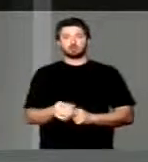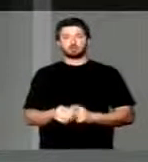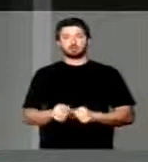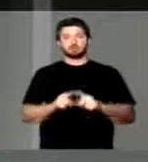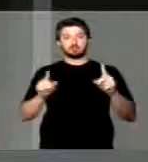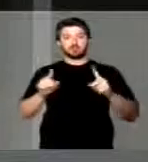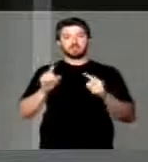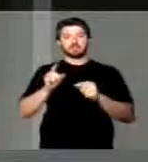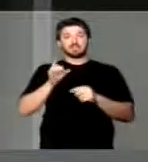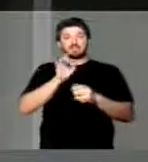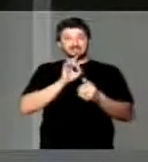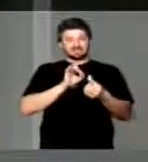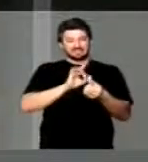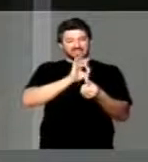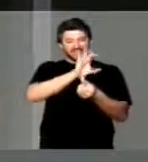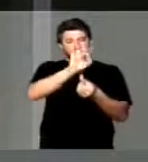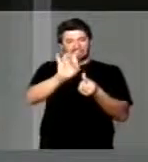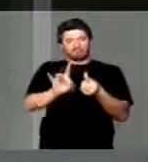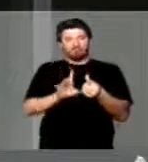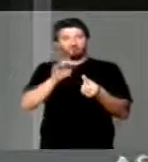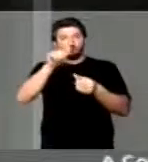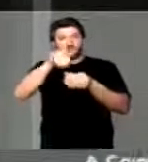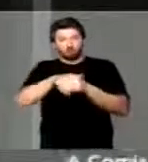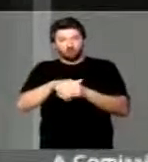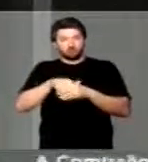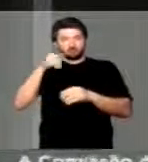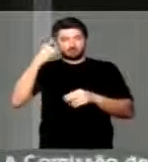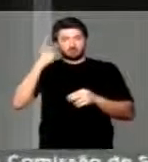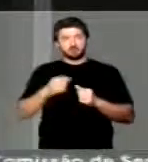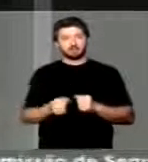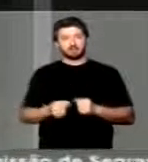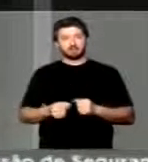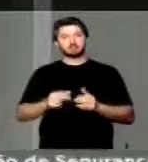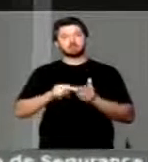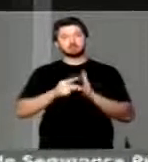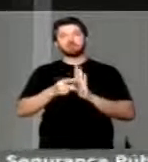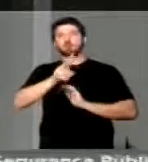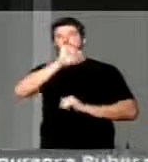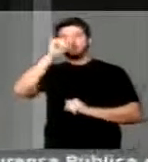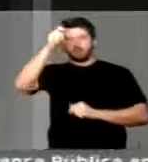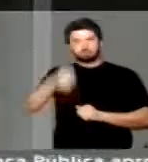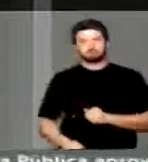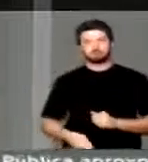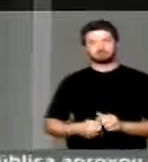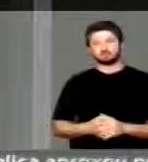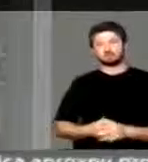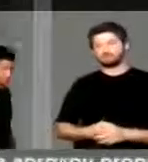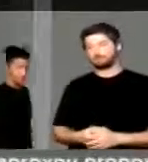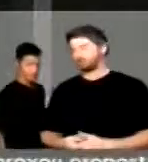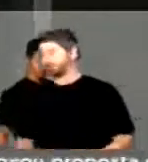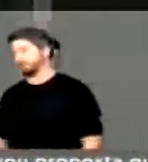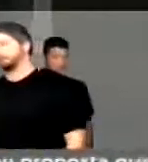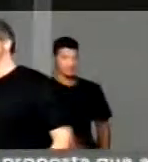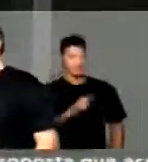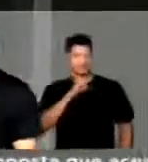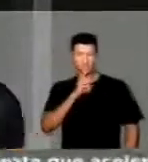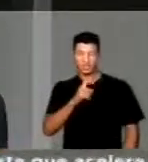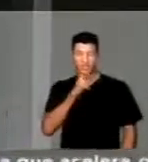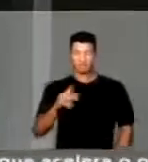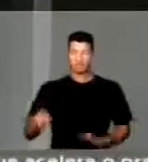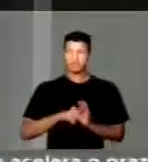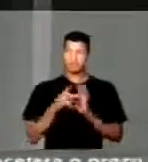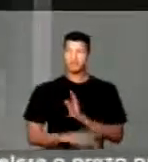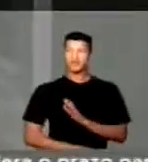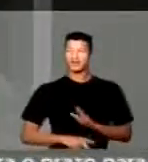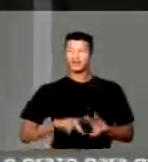mas cada voto dado aos nossos deputados será honrado aqui. Ninguém, em nome do